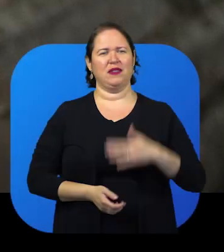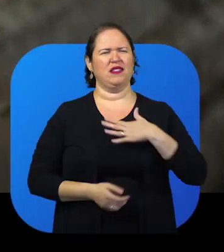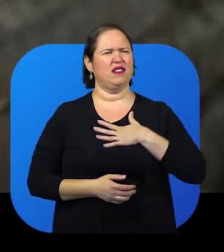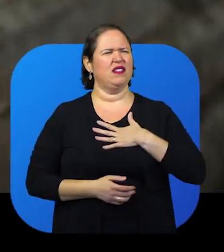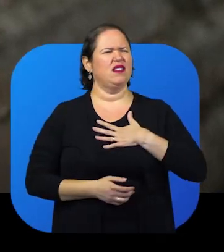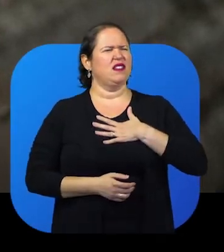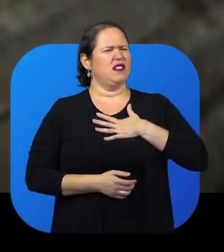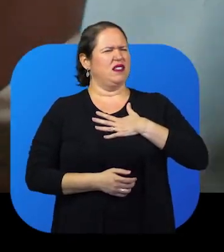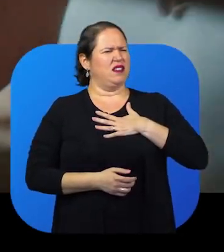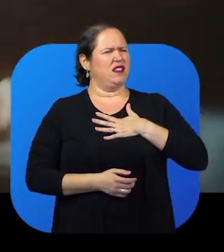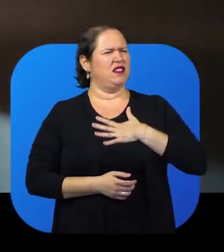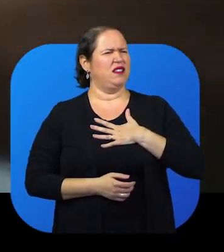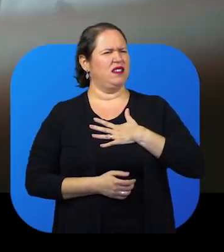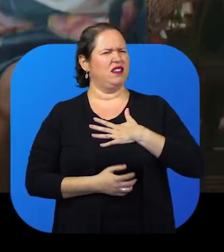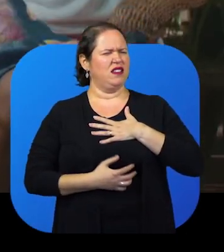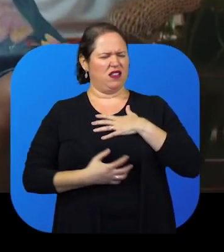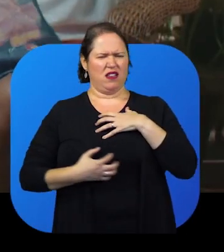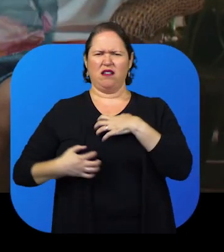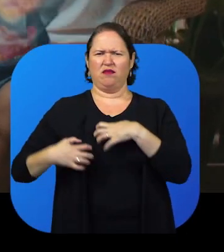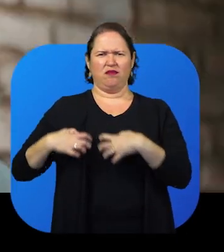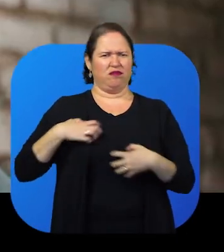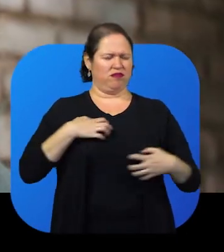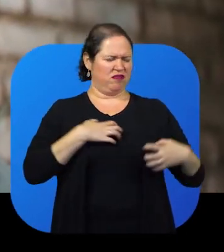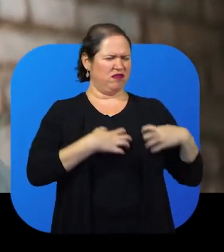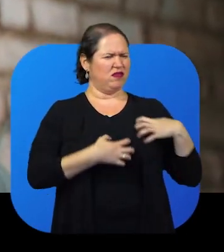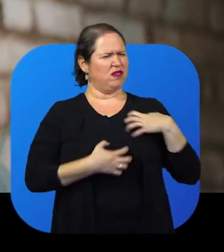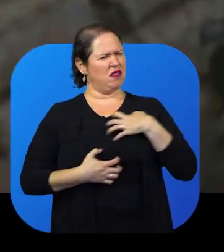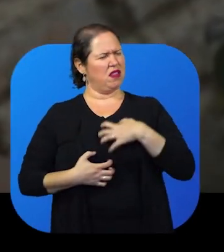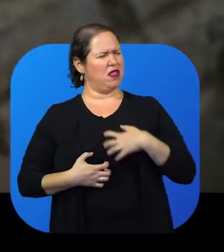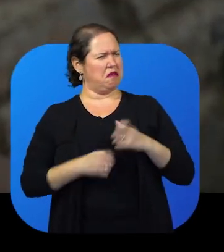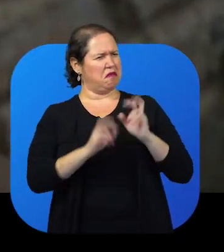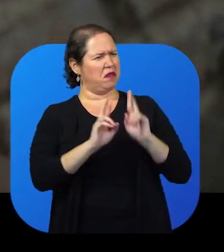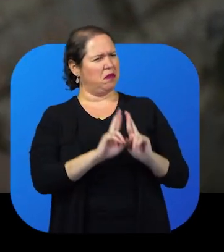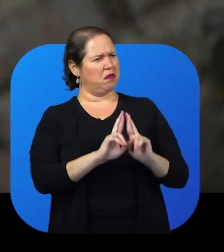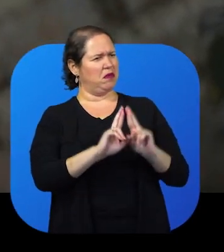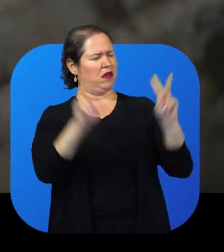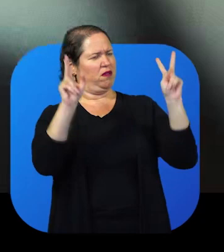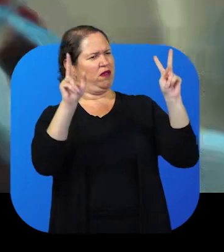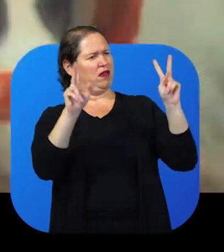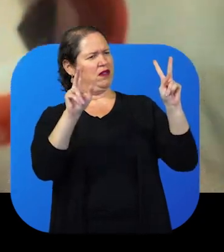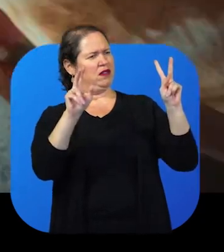Mãinha, eu tô sentindo um negócio.